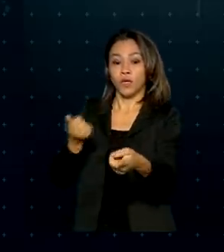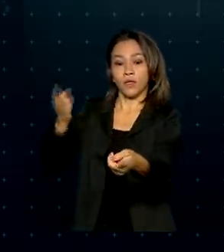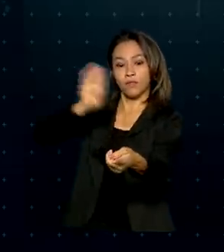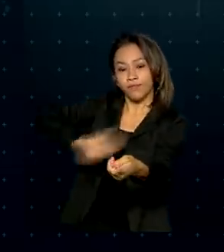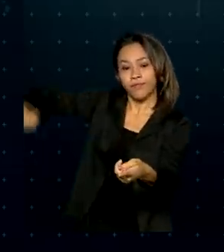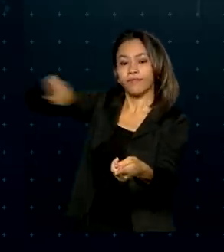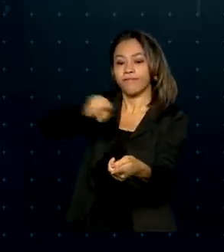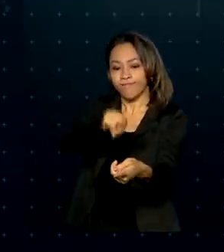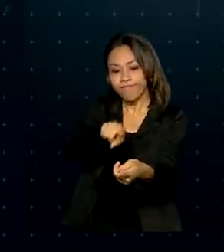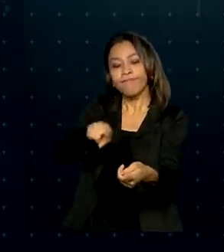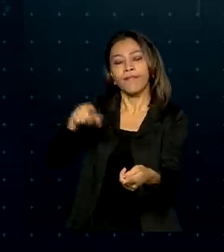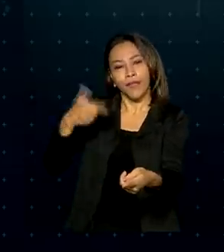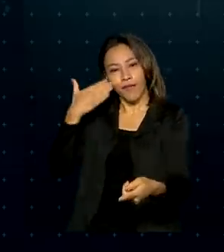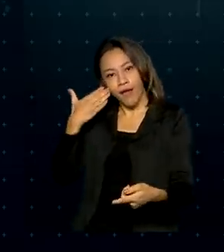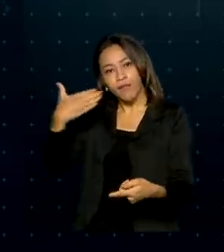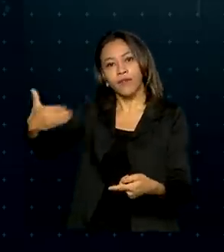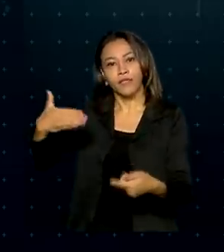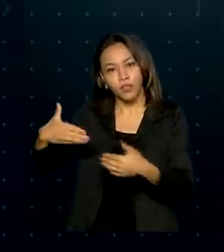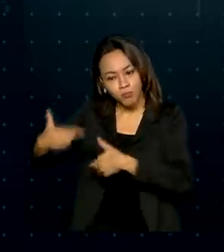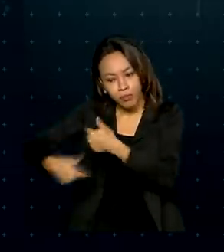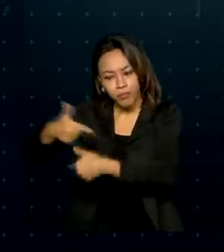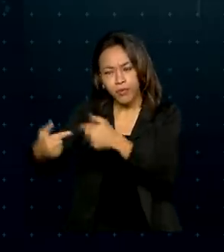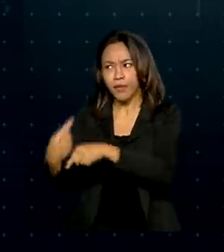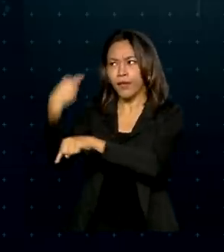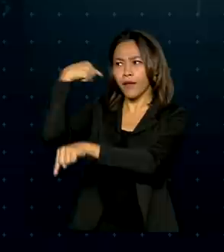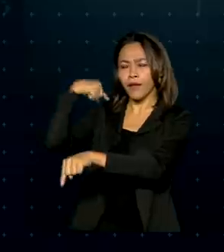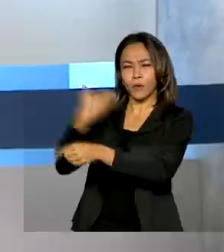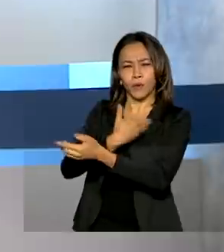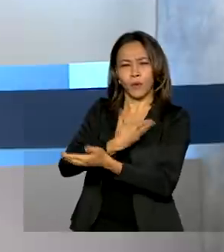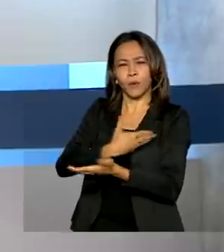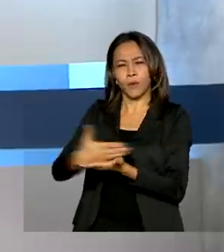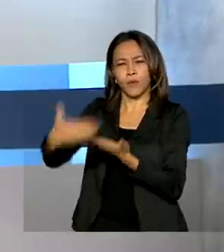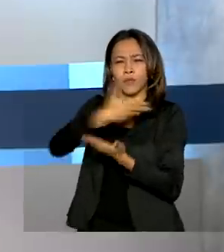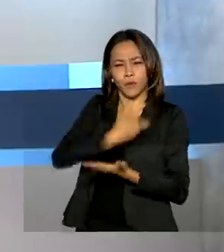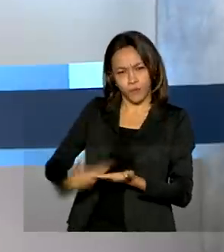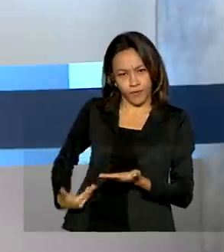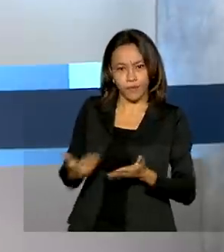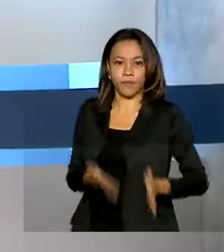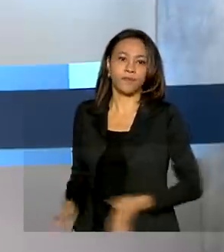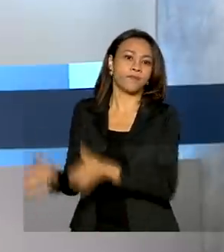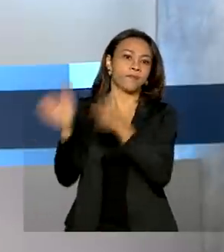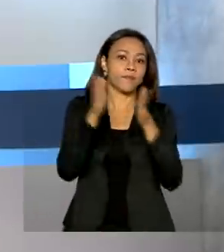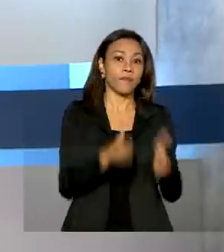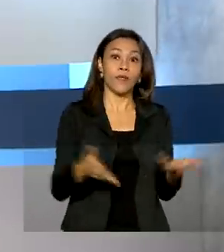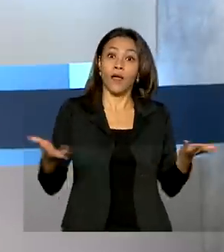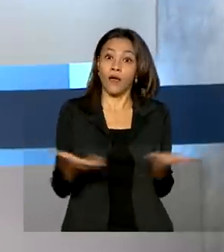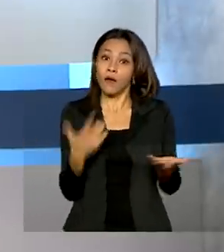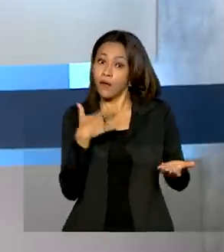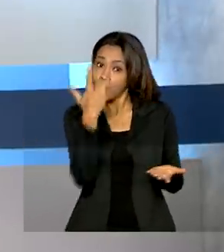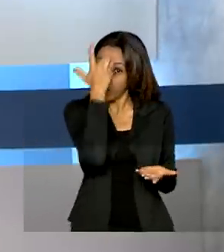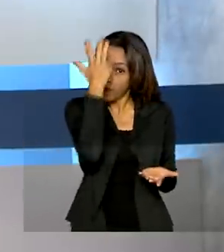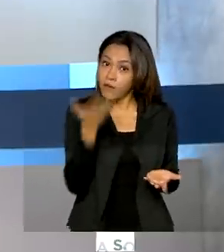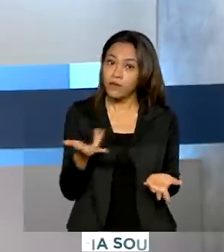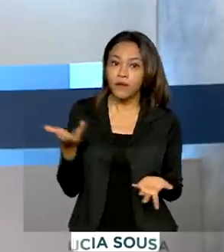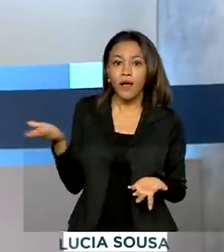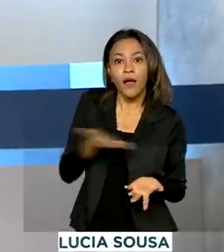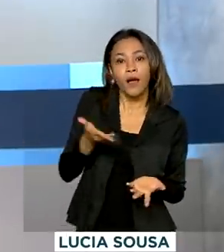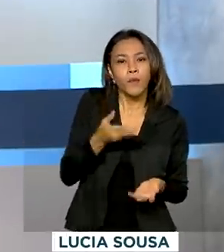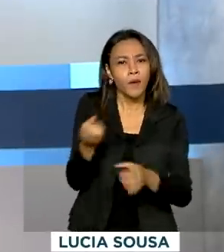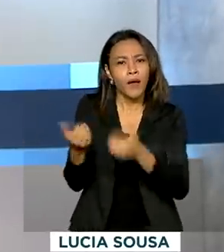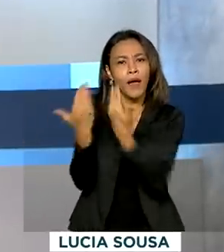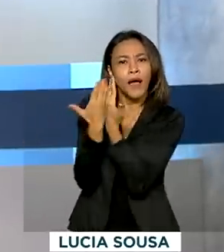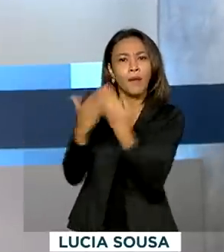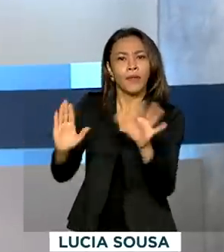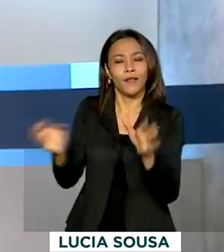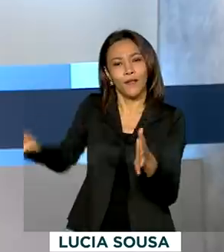Araújo, que estava à frente da pasta desde o início do governo. Agora vai ficar mais fácil e rápido abrir novas